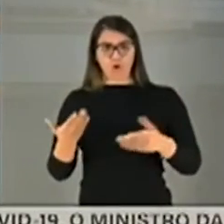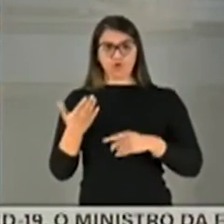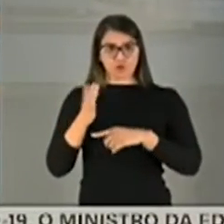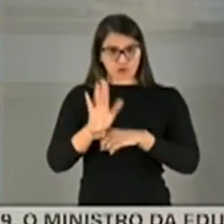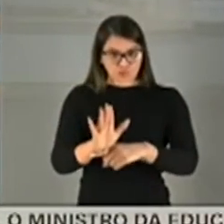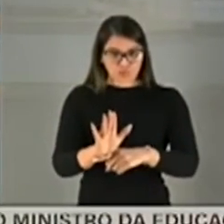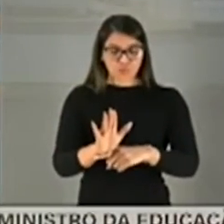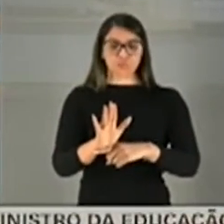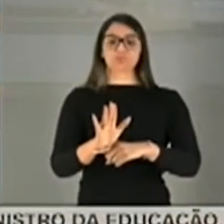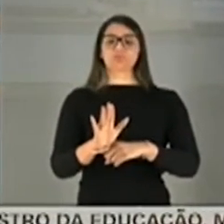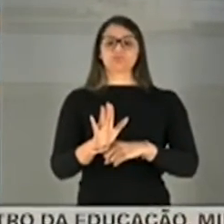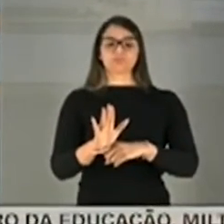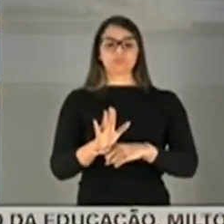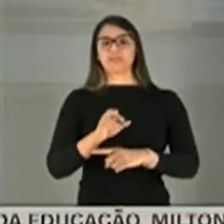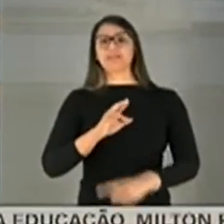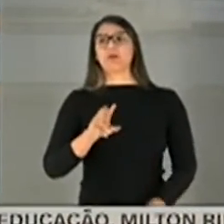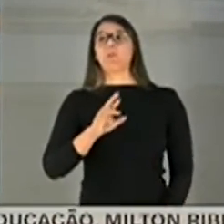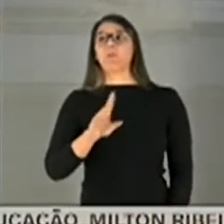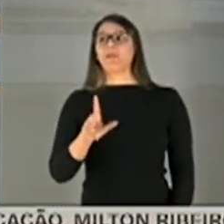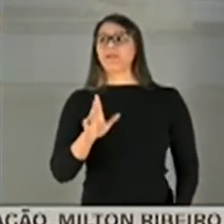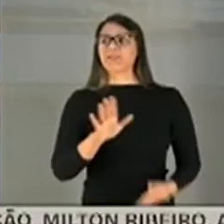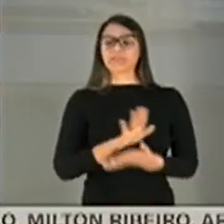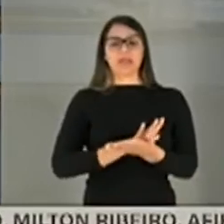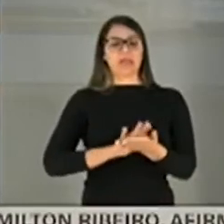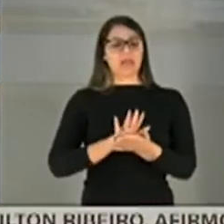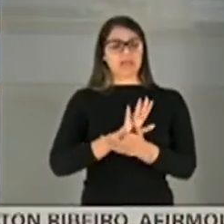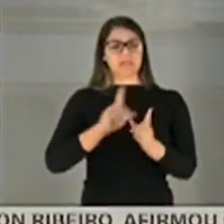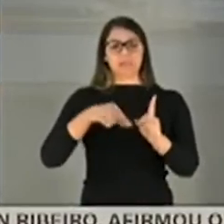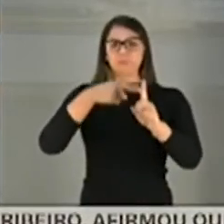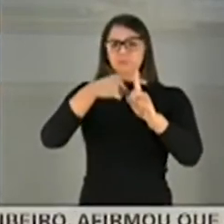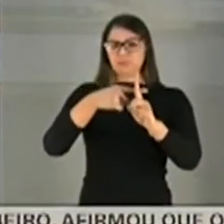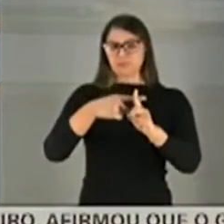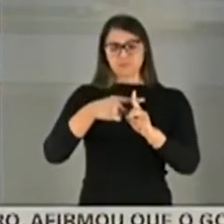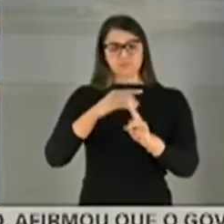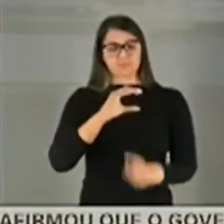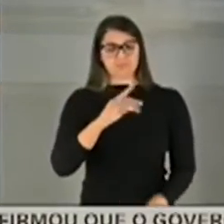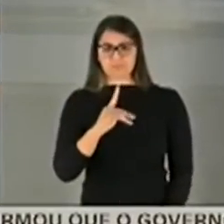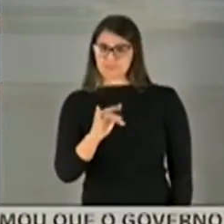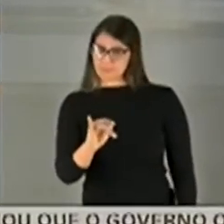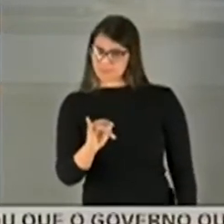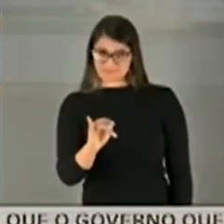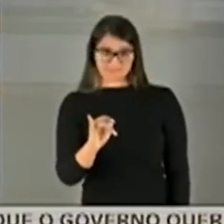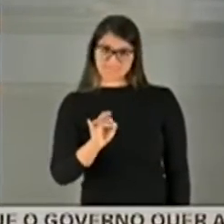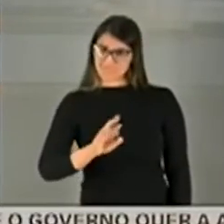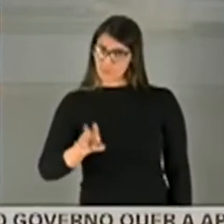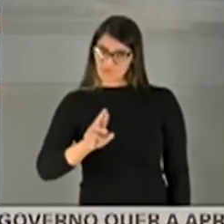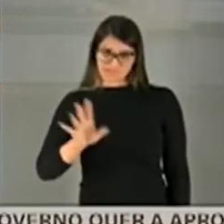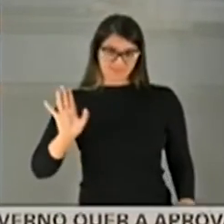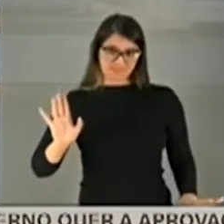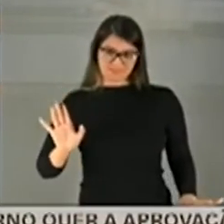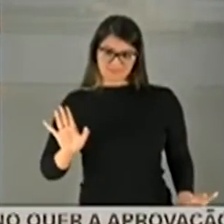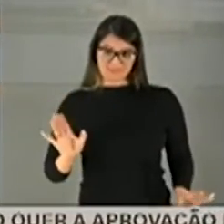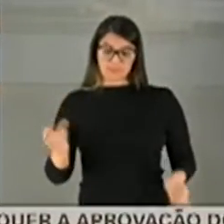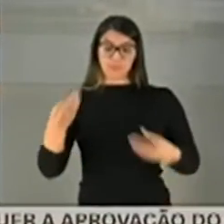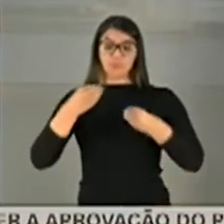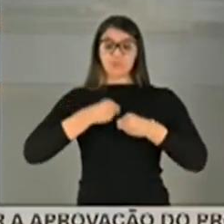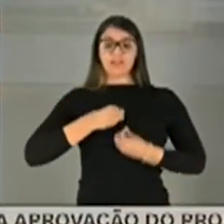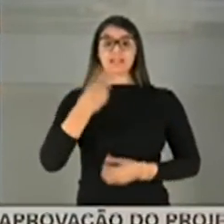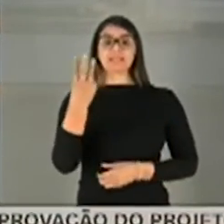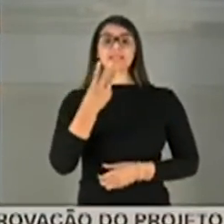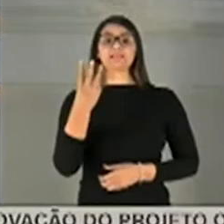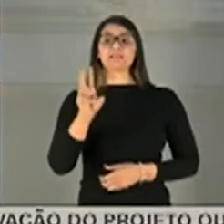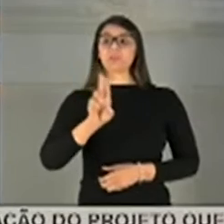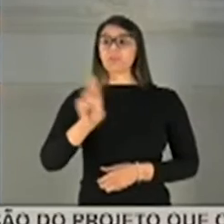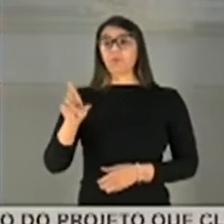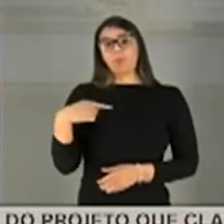não foi nada positiva para a CPI. Ao contrário, nos deu um terceiro nome que nós não